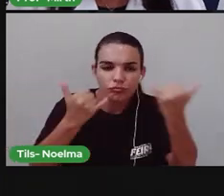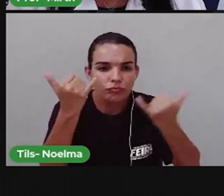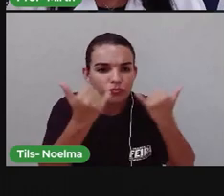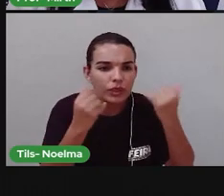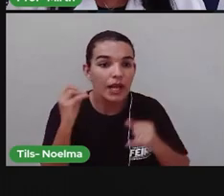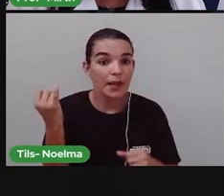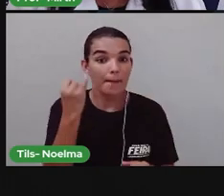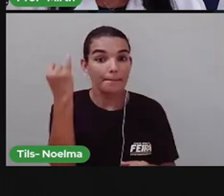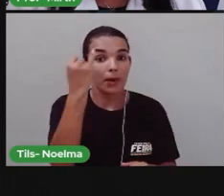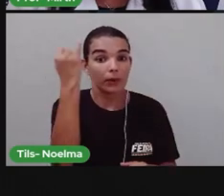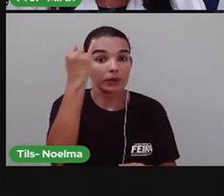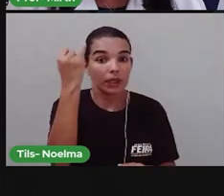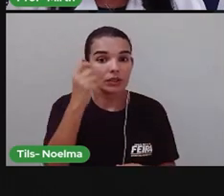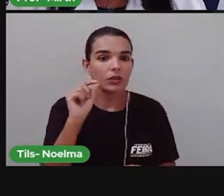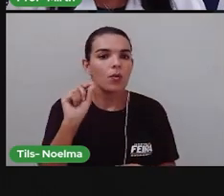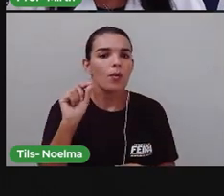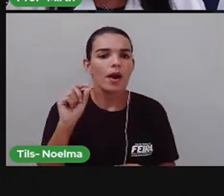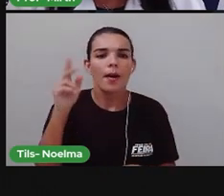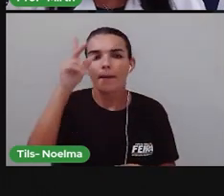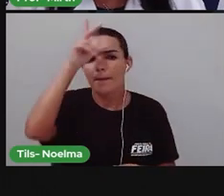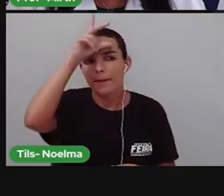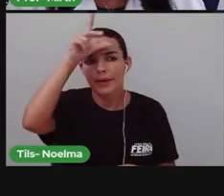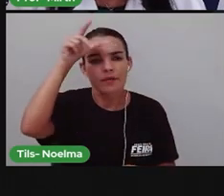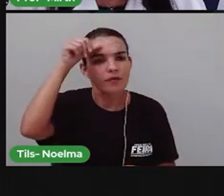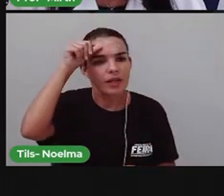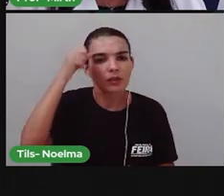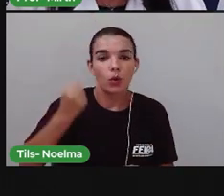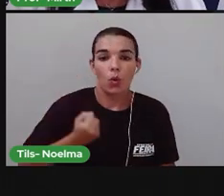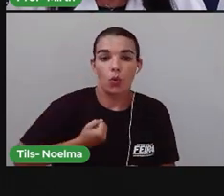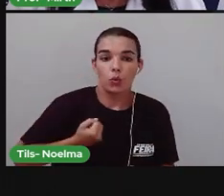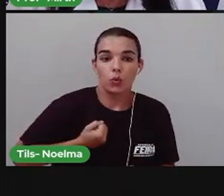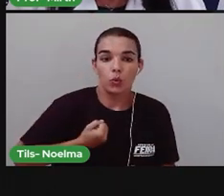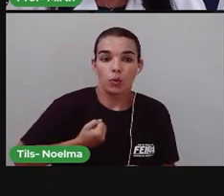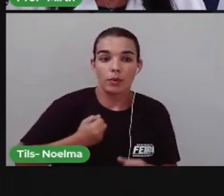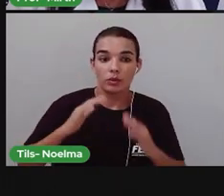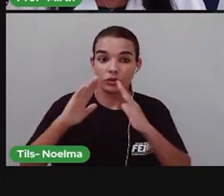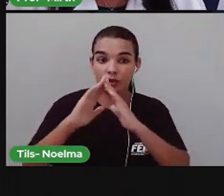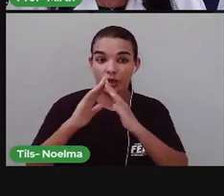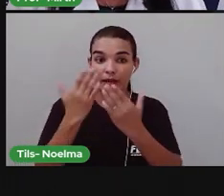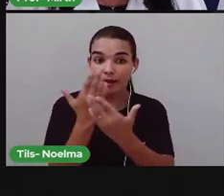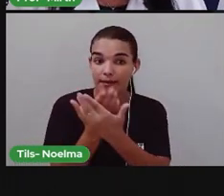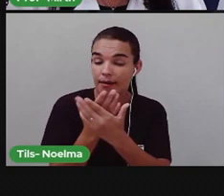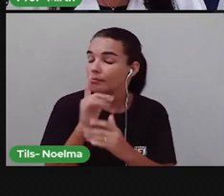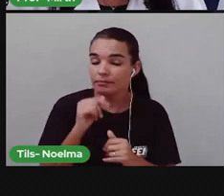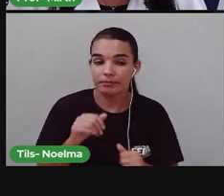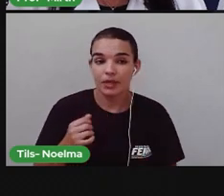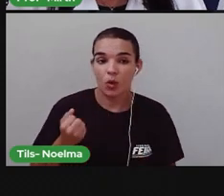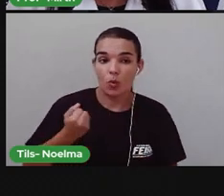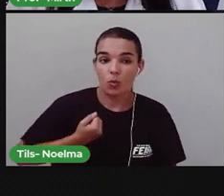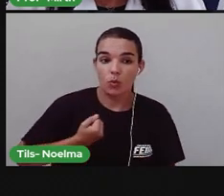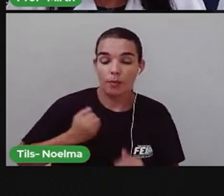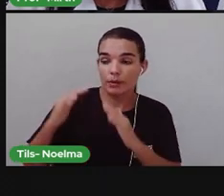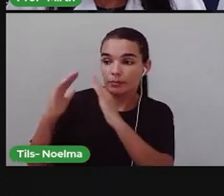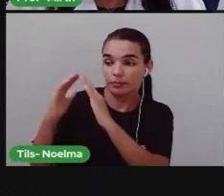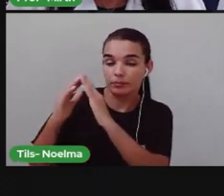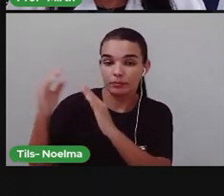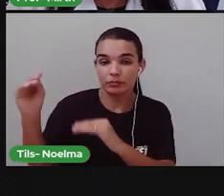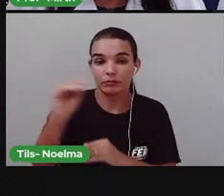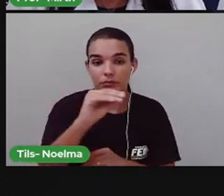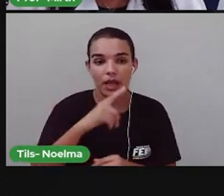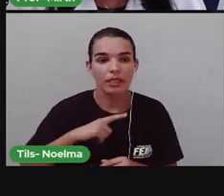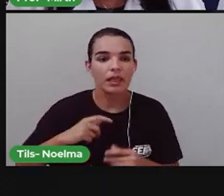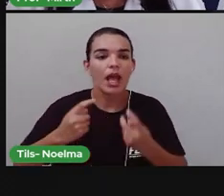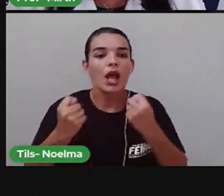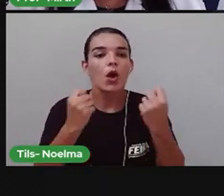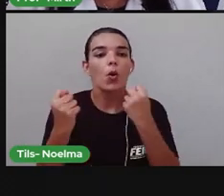Importantes Como Quem é O prefeito da cidade O número de habitantes Né E O tipo de comércio A